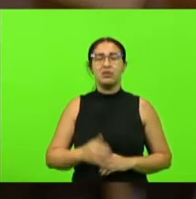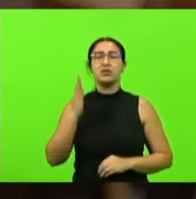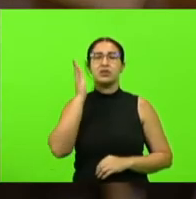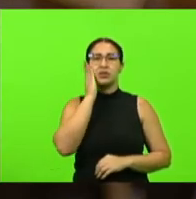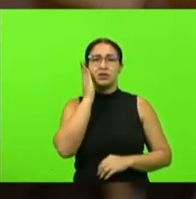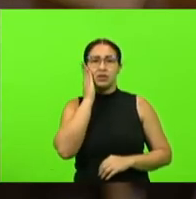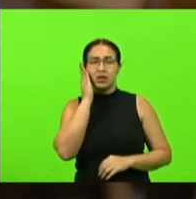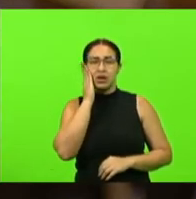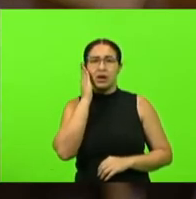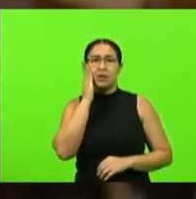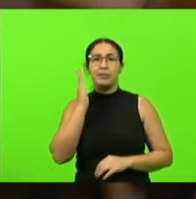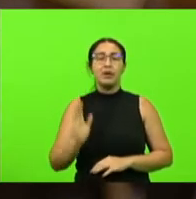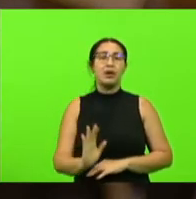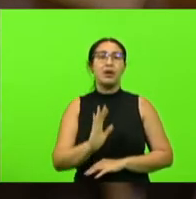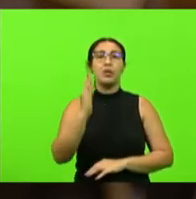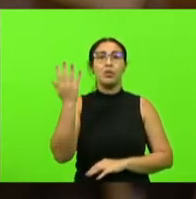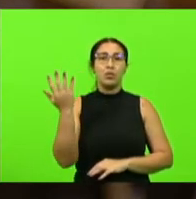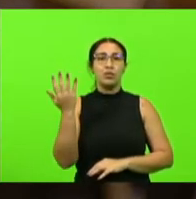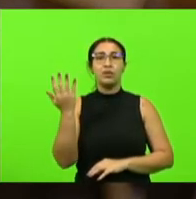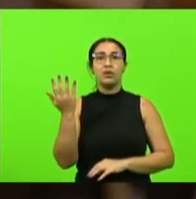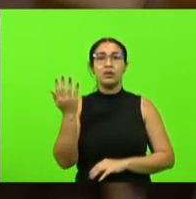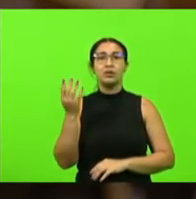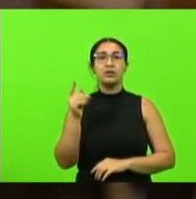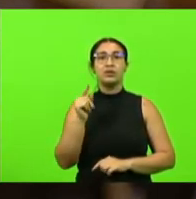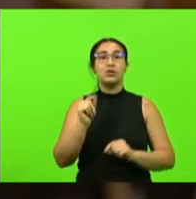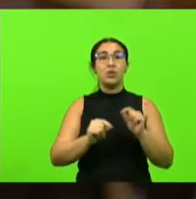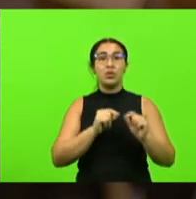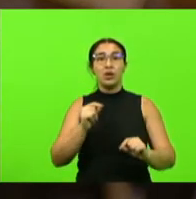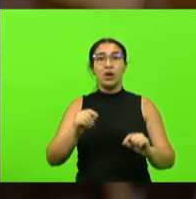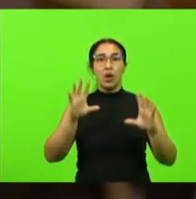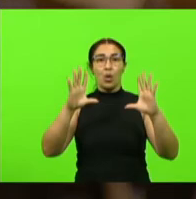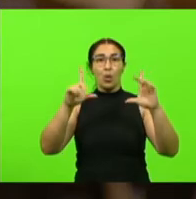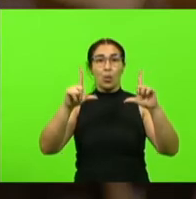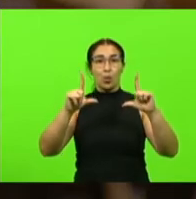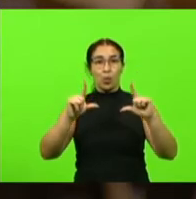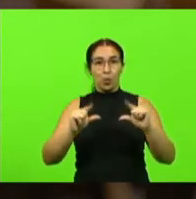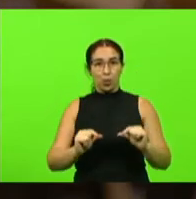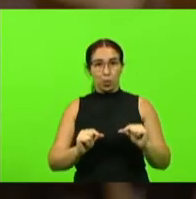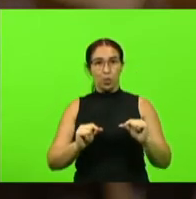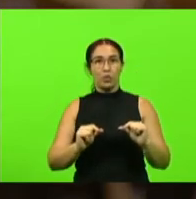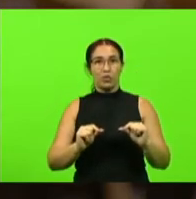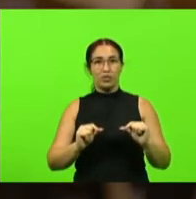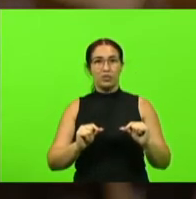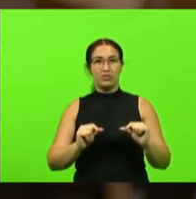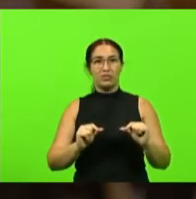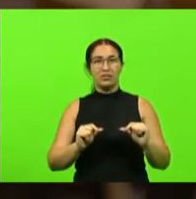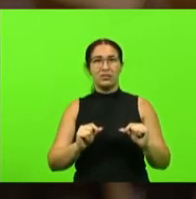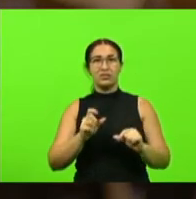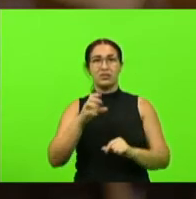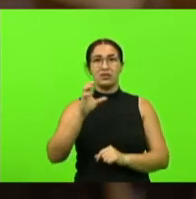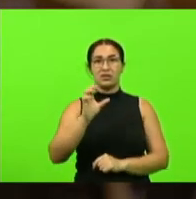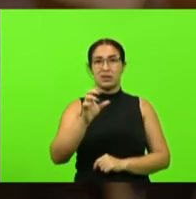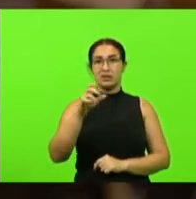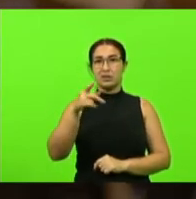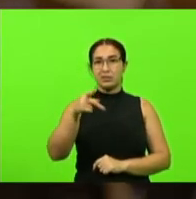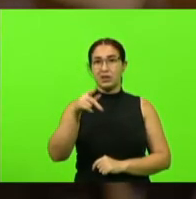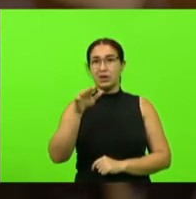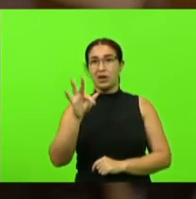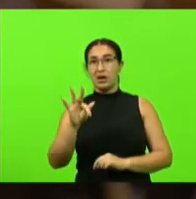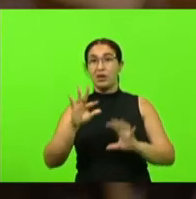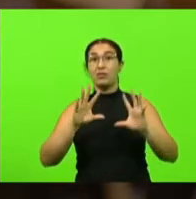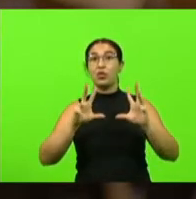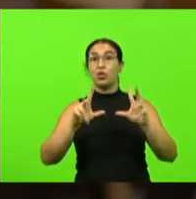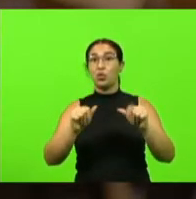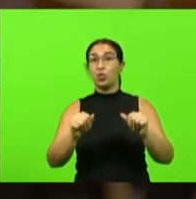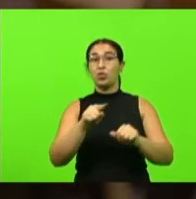que está acontecendo é tentar apagar como se diz o CPF de todos os ucranianos e